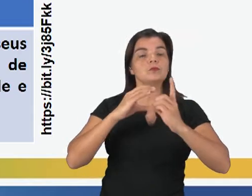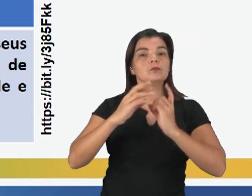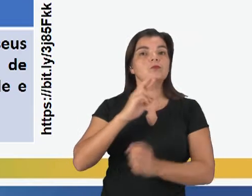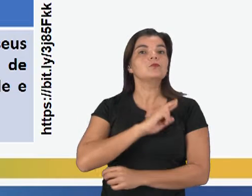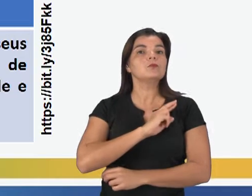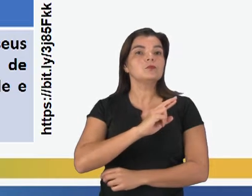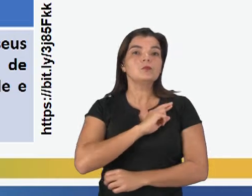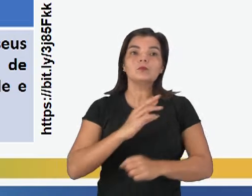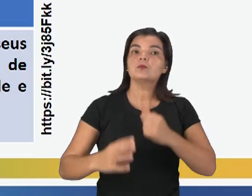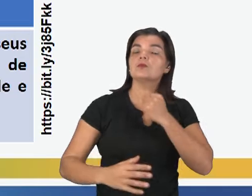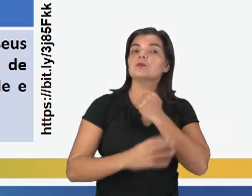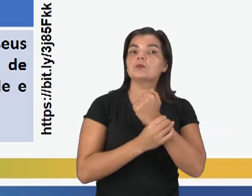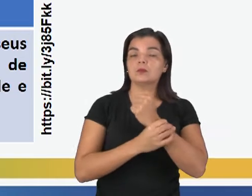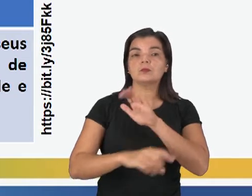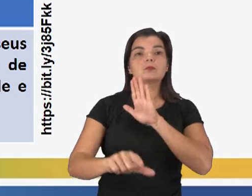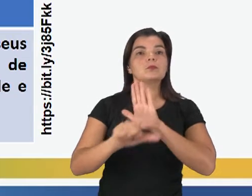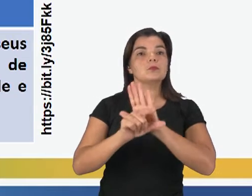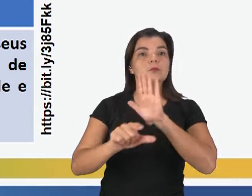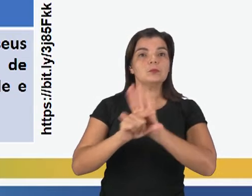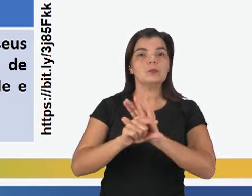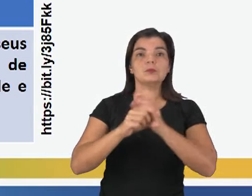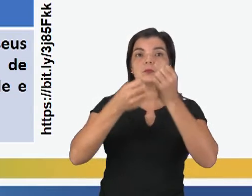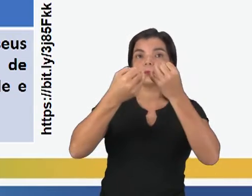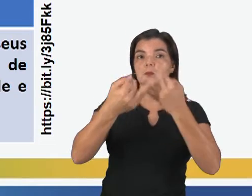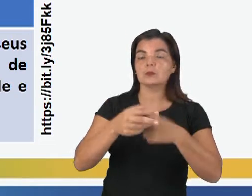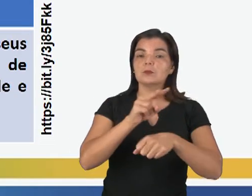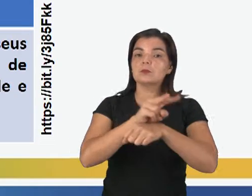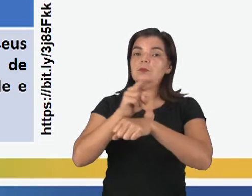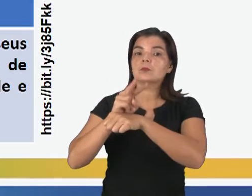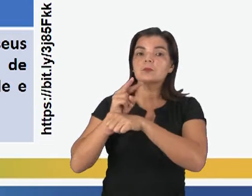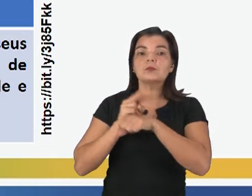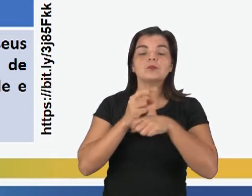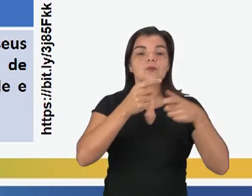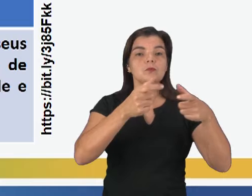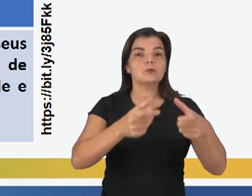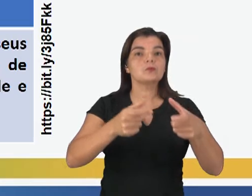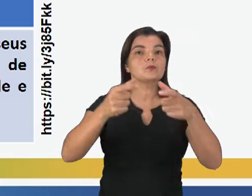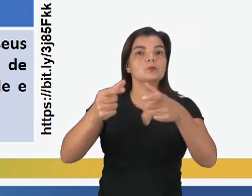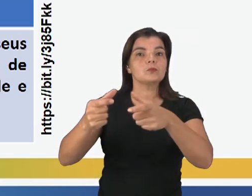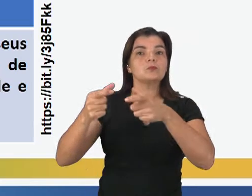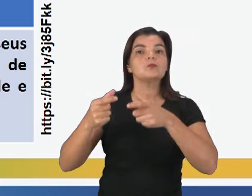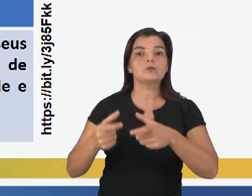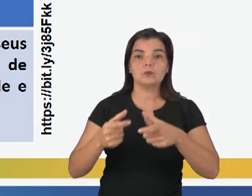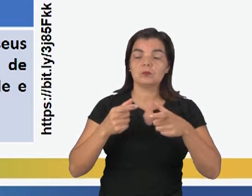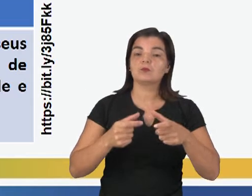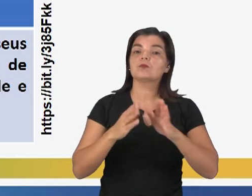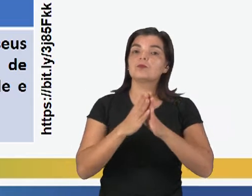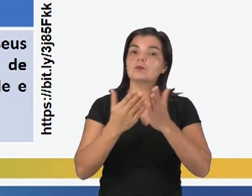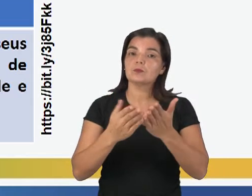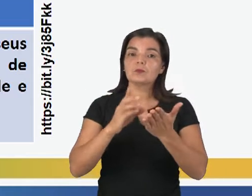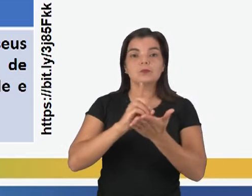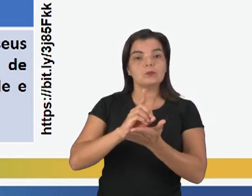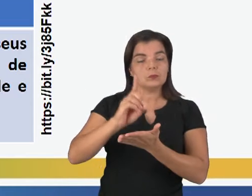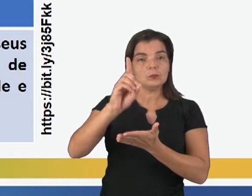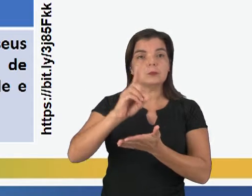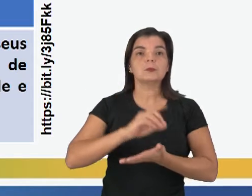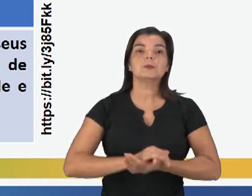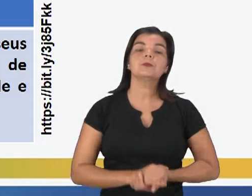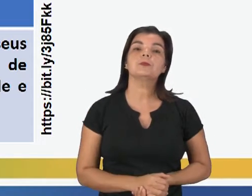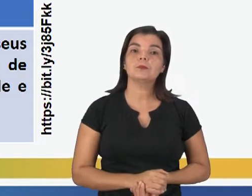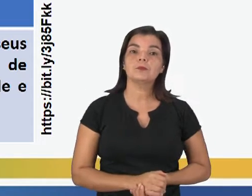religiosos e garantia, na forma da lei, a proteção aos locais de culto e suas